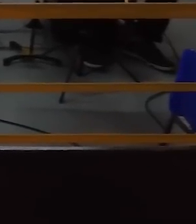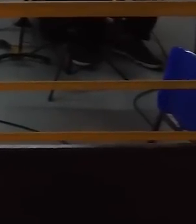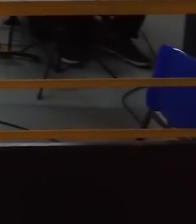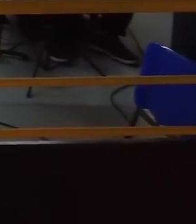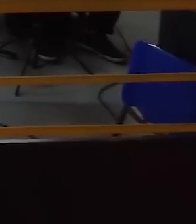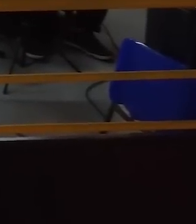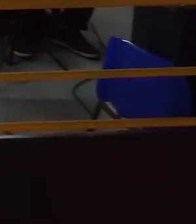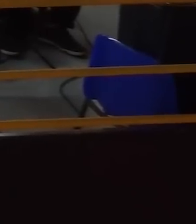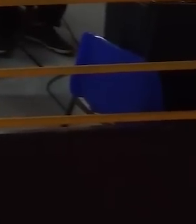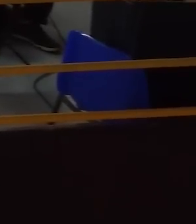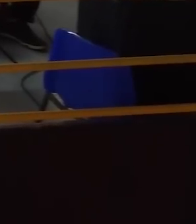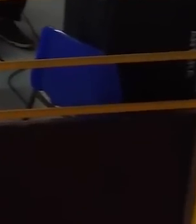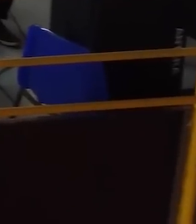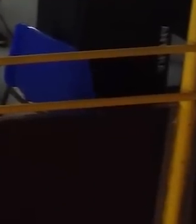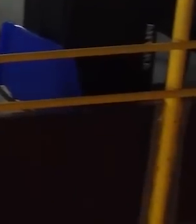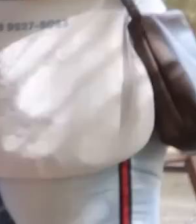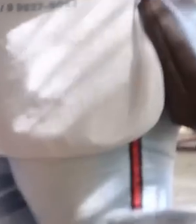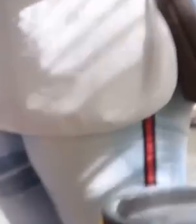Amém.